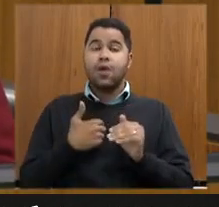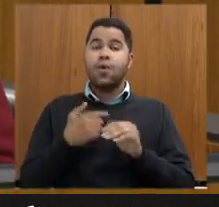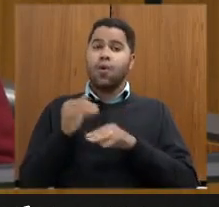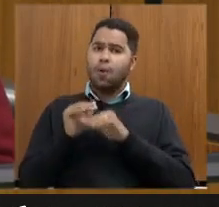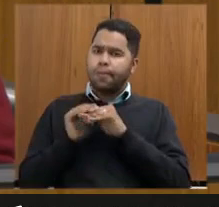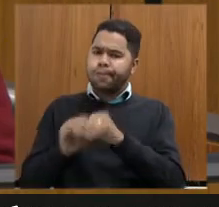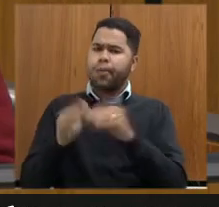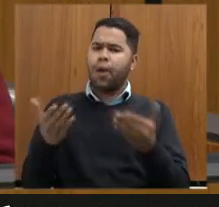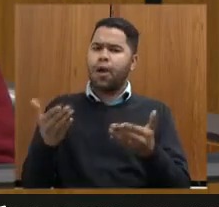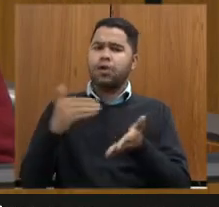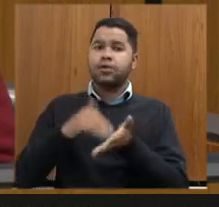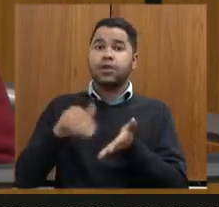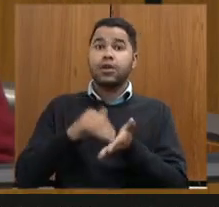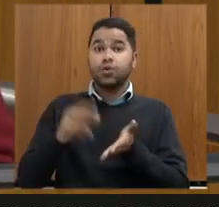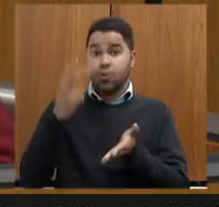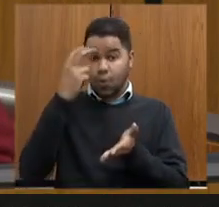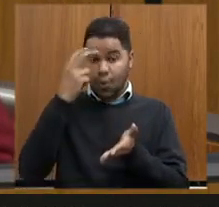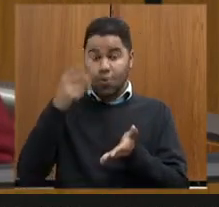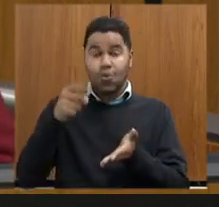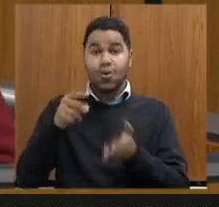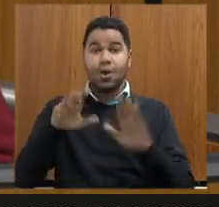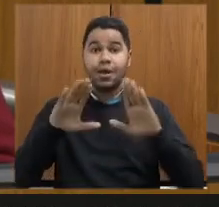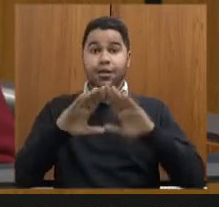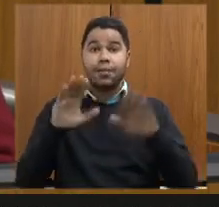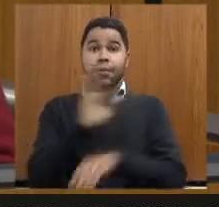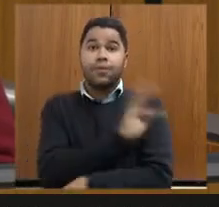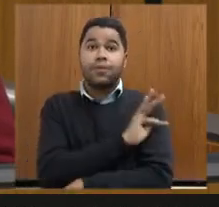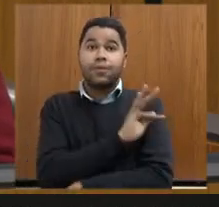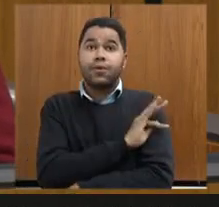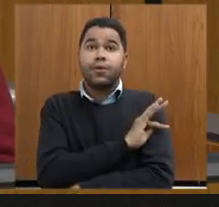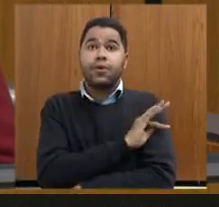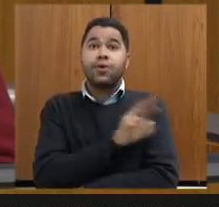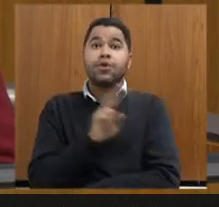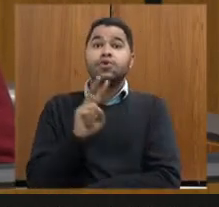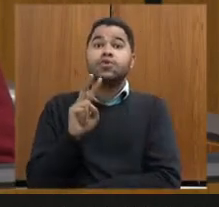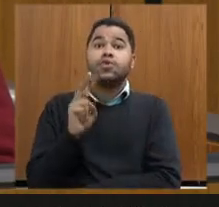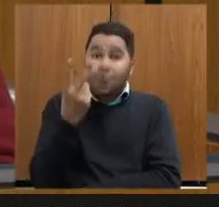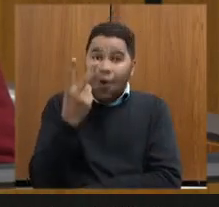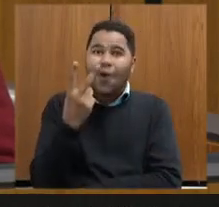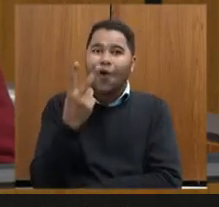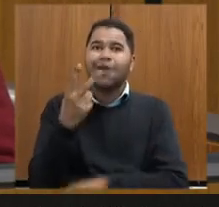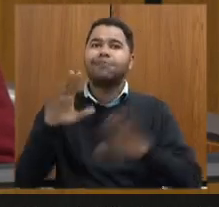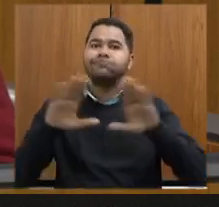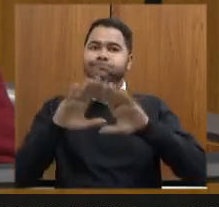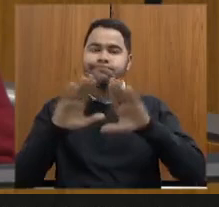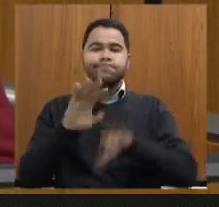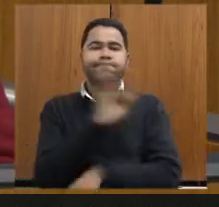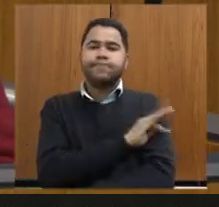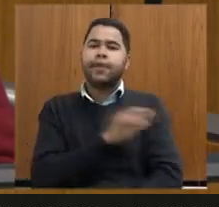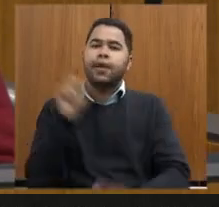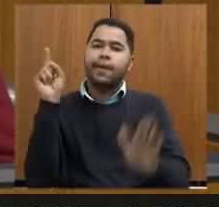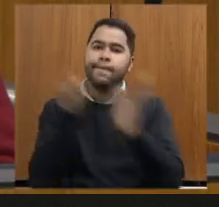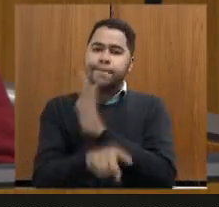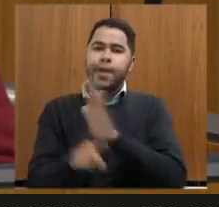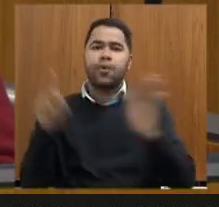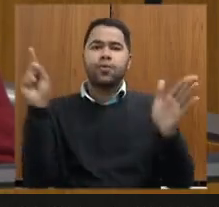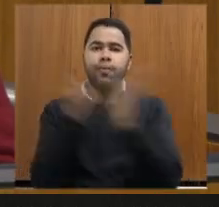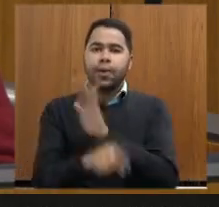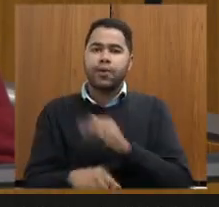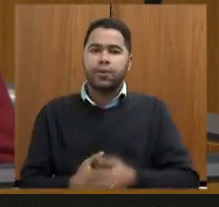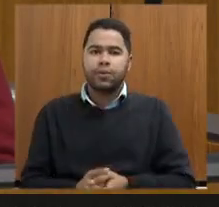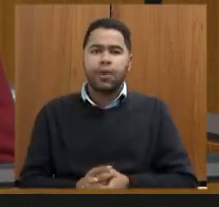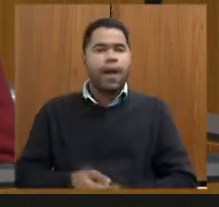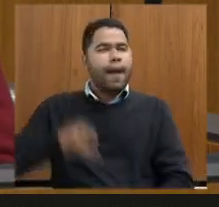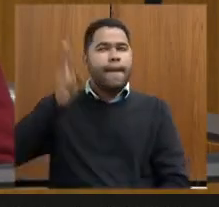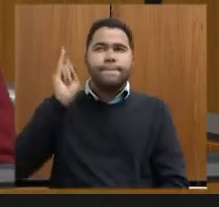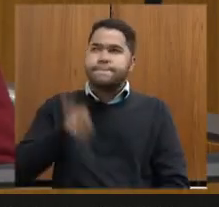secretário de cultura na Assembleia Fiscaliza foi por dois Assembleias Fiscalizas que eu questiono o secretário de cultura a gente aborda